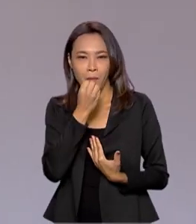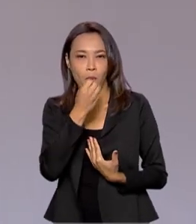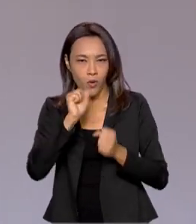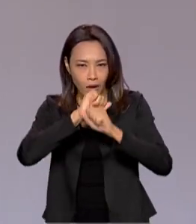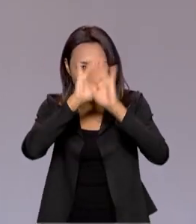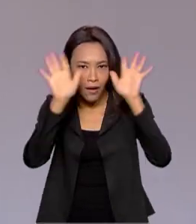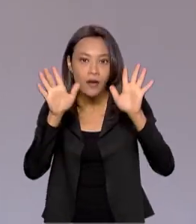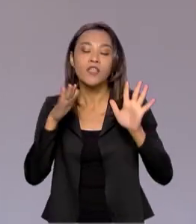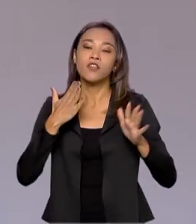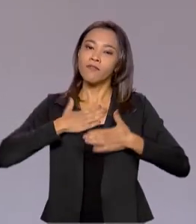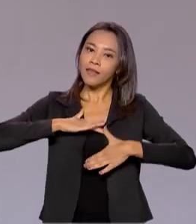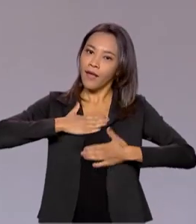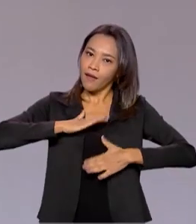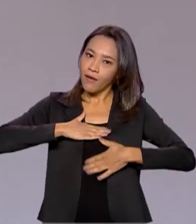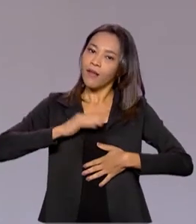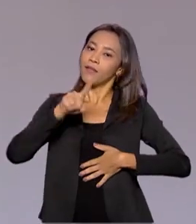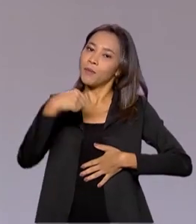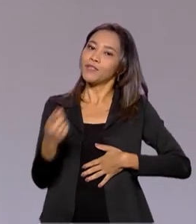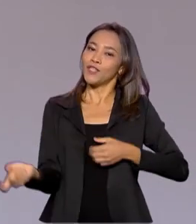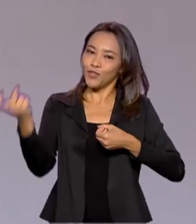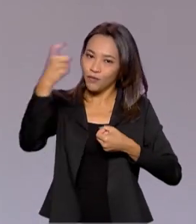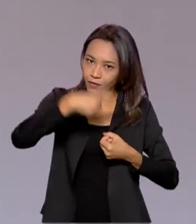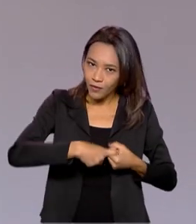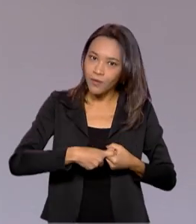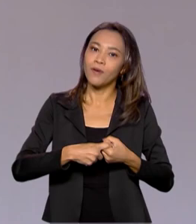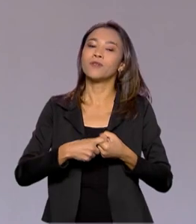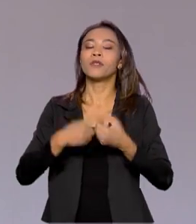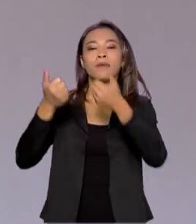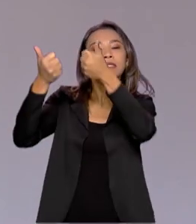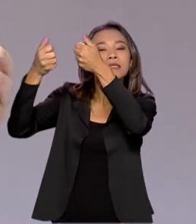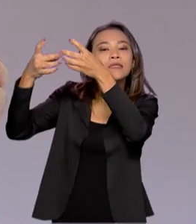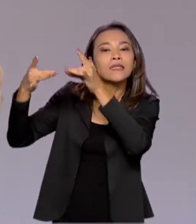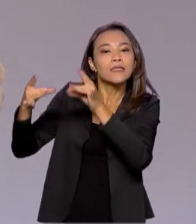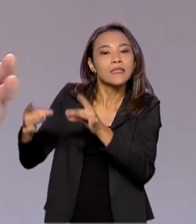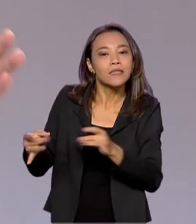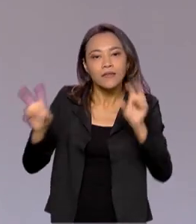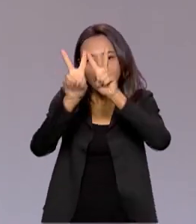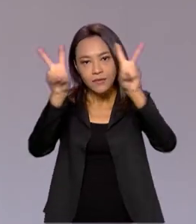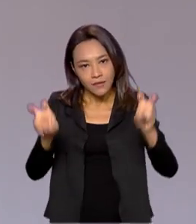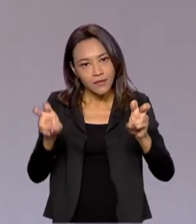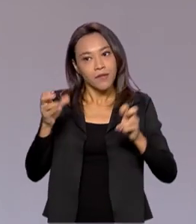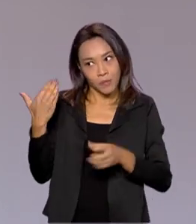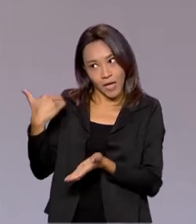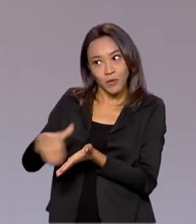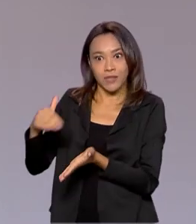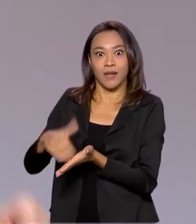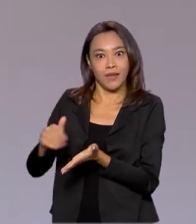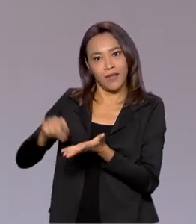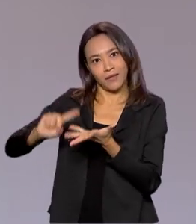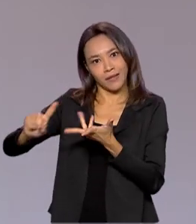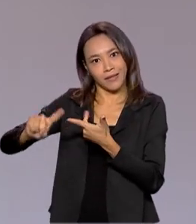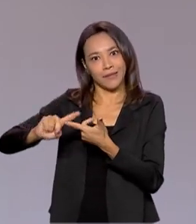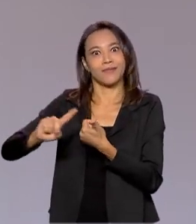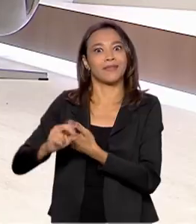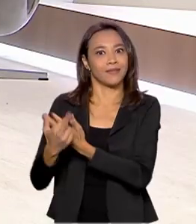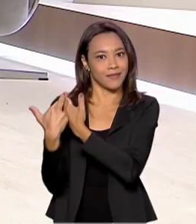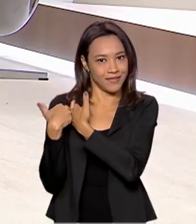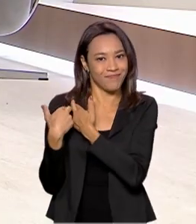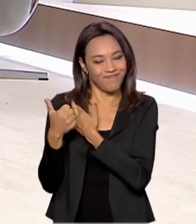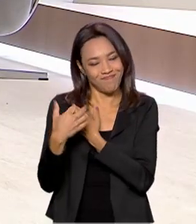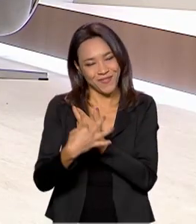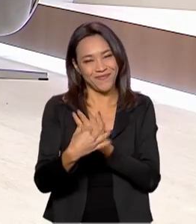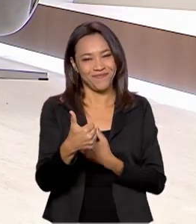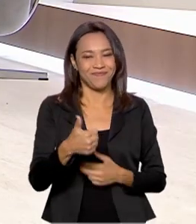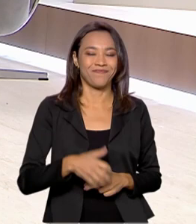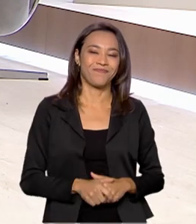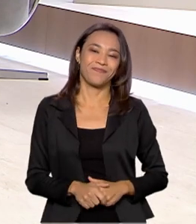intervalo, daí a gente volta já com desdobramentos desse assunto, até porque a secretaria do senhor abarca várias áreas. Perfeito.